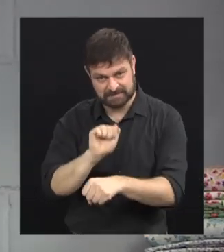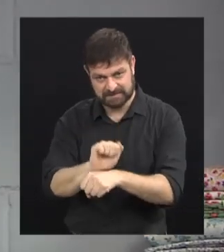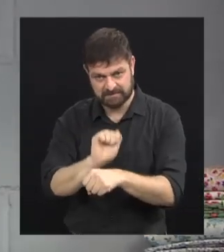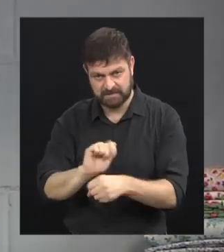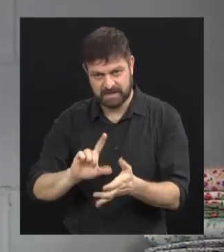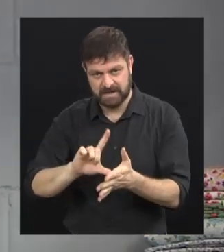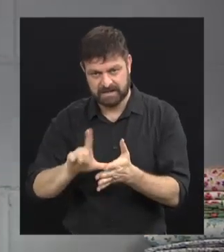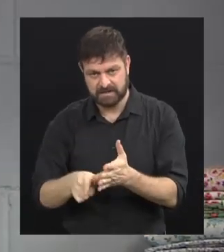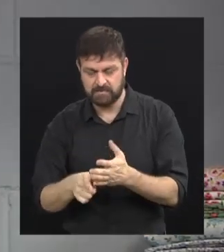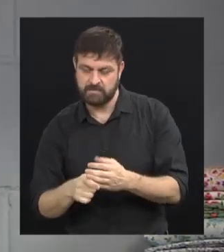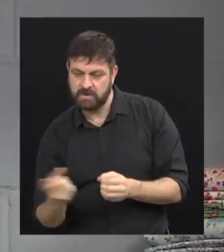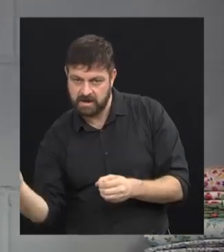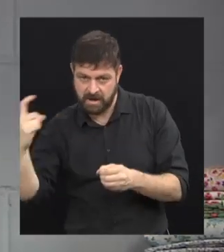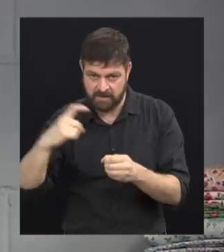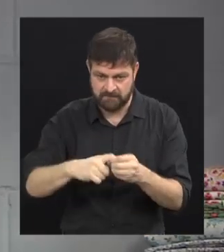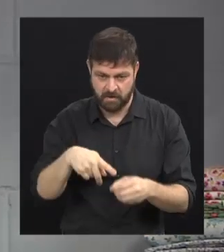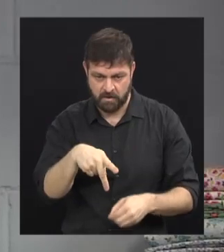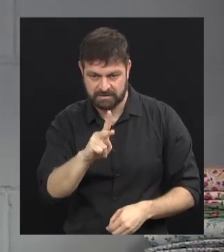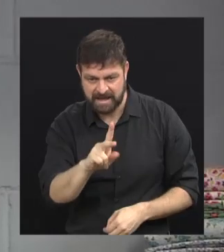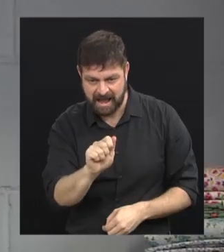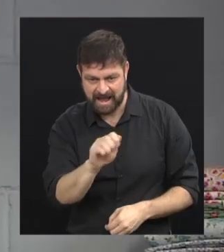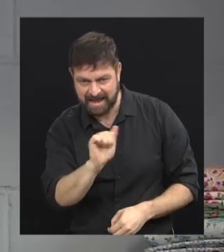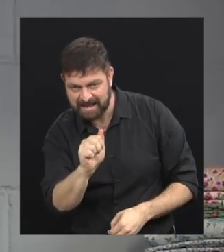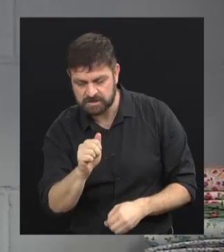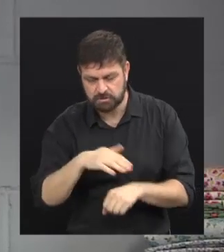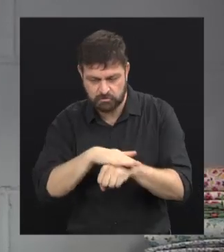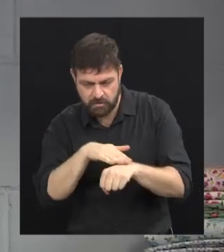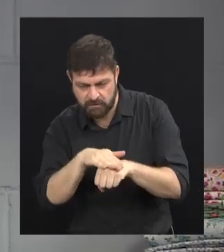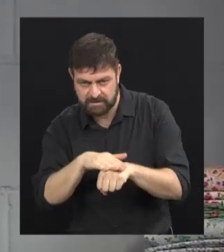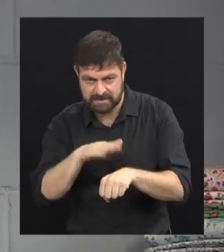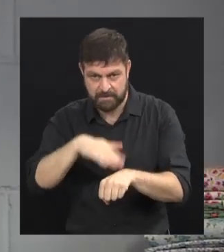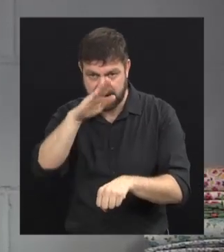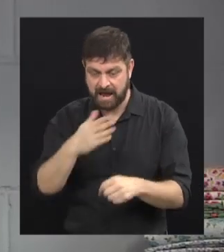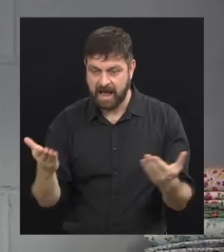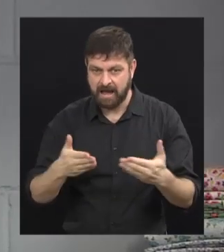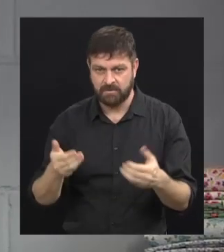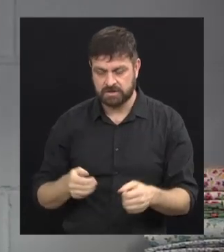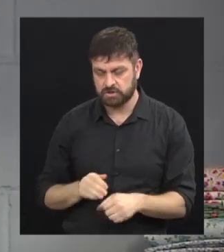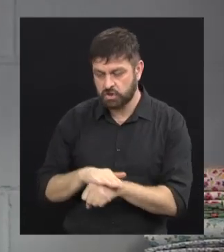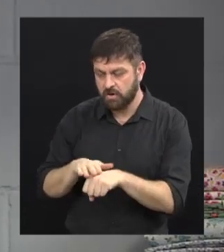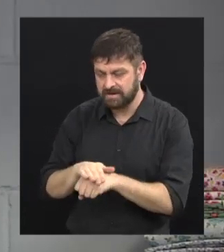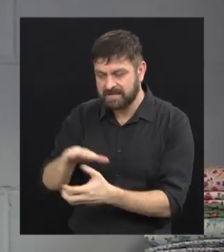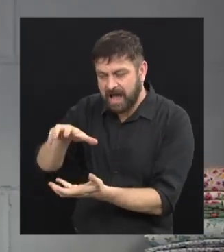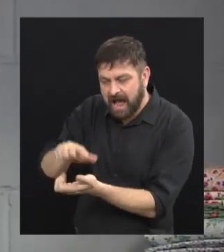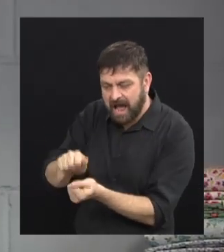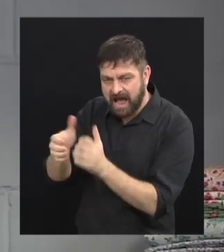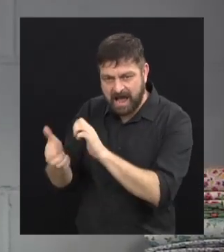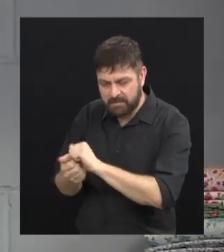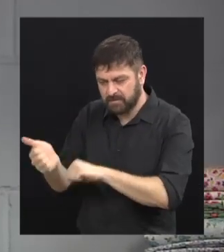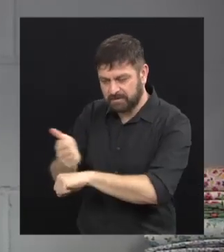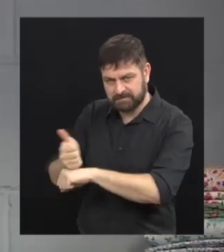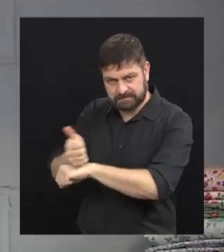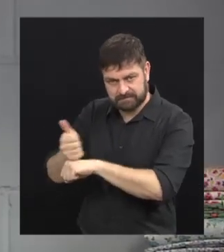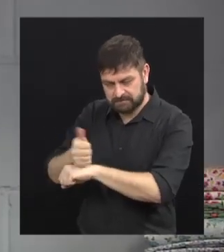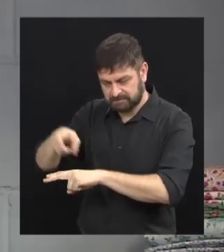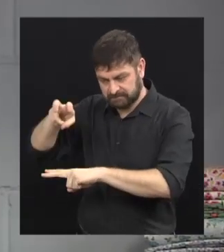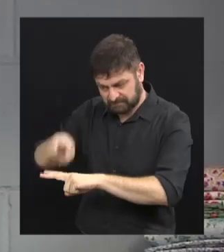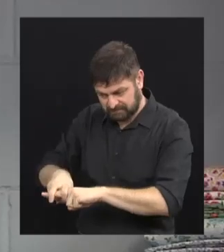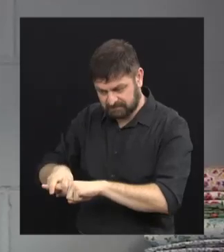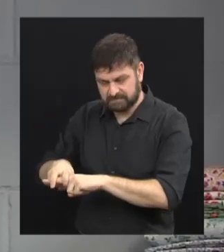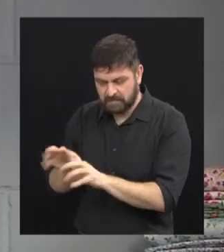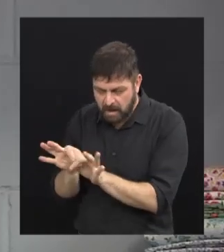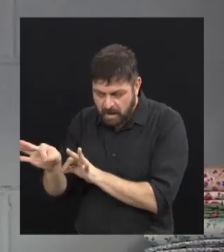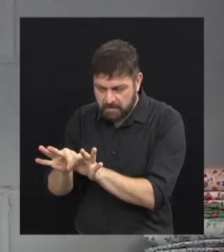por aqui por enquanto, a Cátia volta com a gente numa outra oportunidade, mas agora a gente conversa um pouquinho com a Morgana, que é artesã e que é